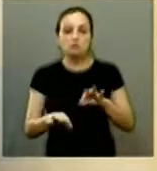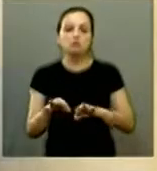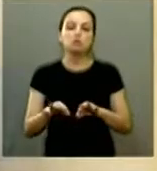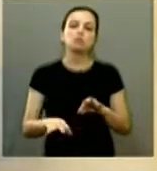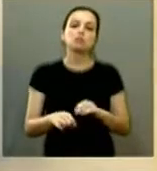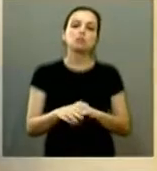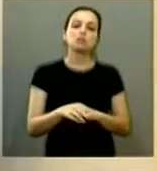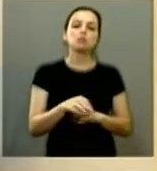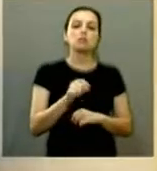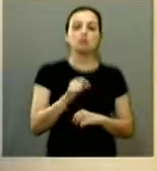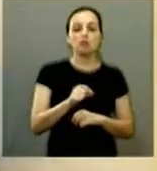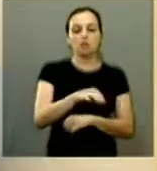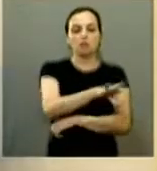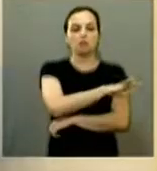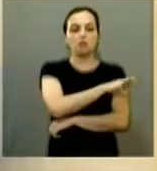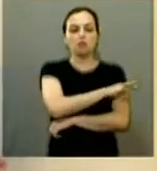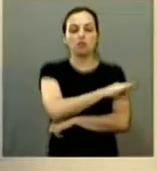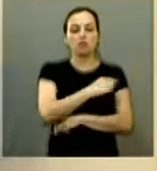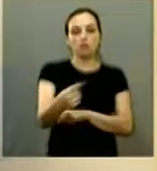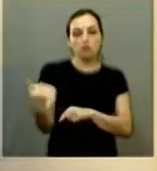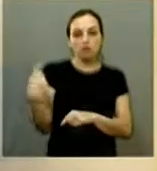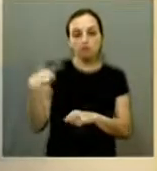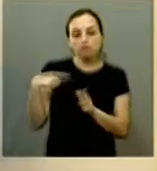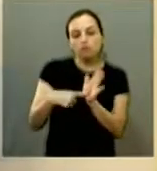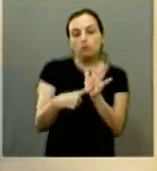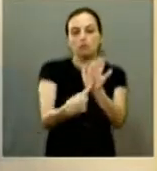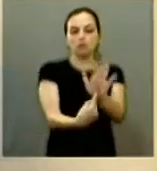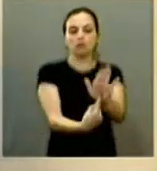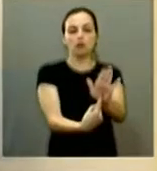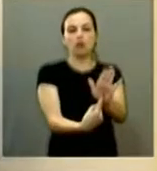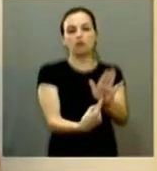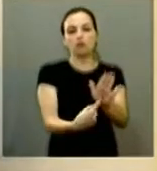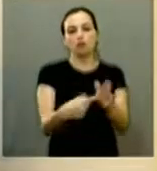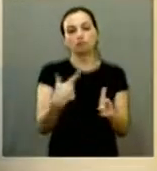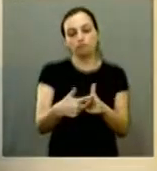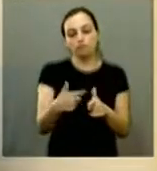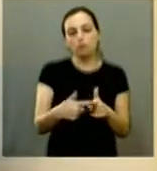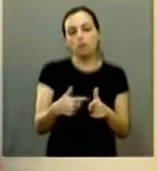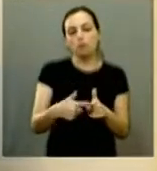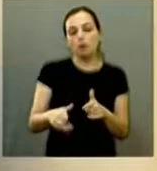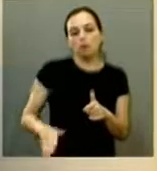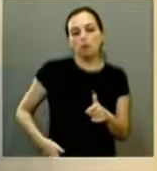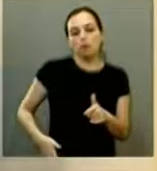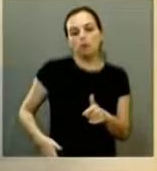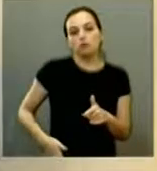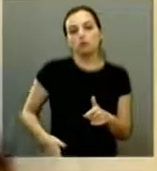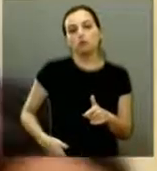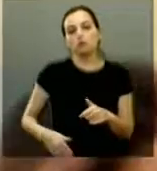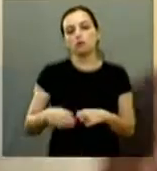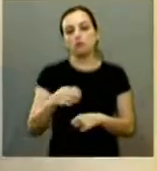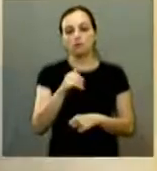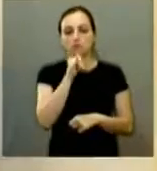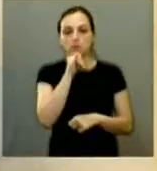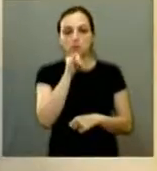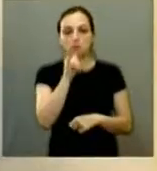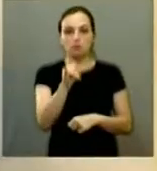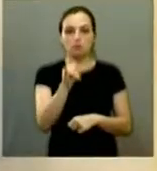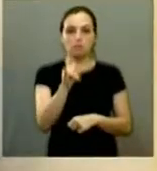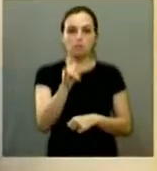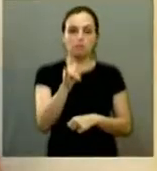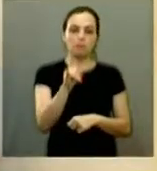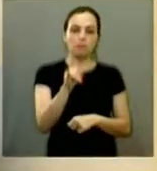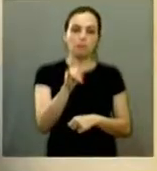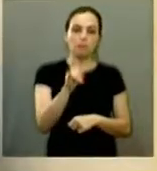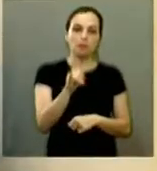prefeitura vai ser apontado então vai dar uma dor de cabeça e vai doer no bolso e vai ser exemplo para as outras pessoas que